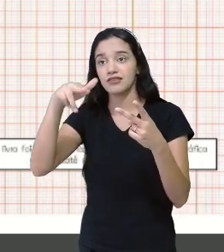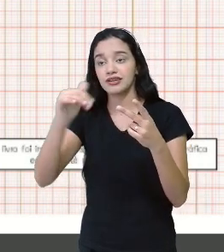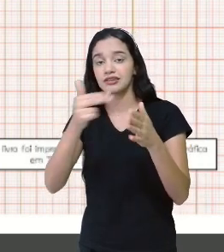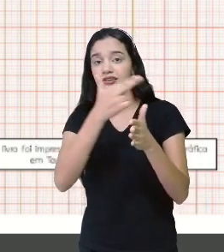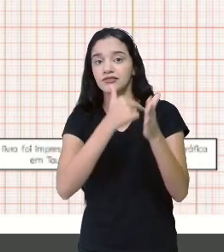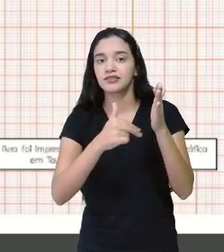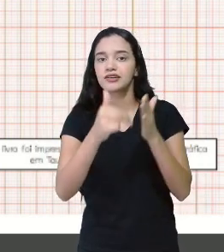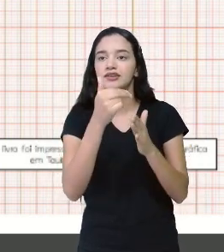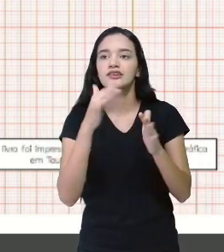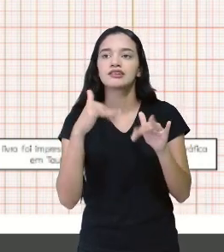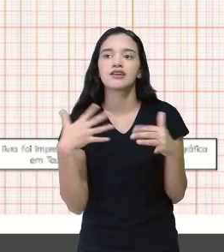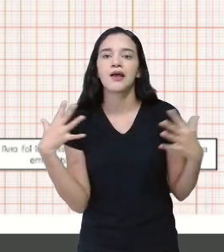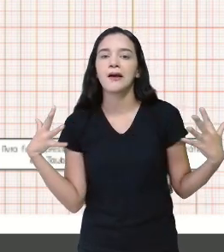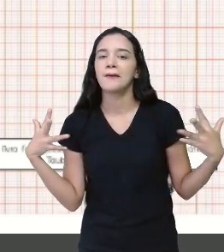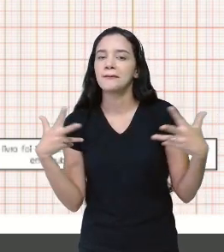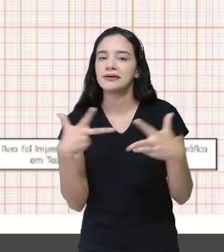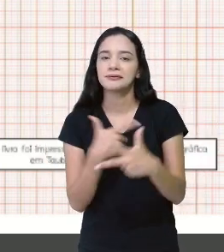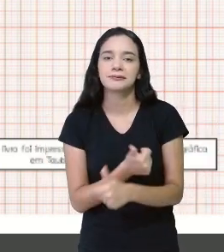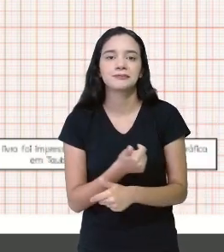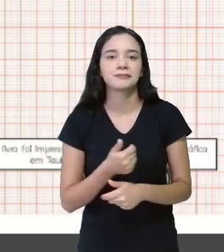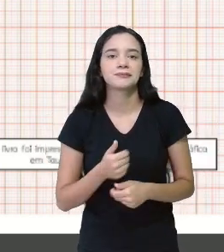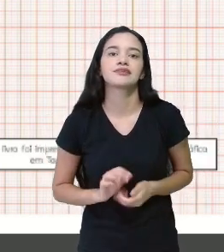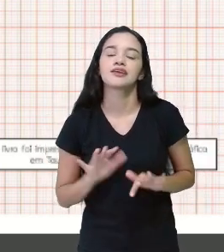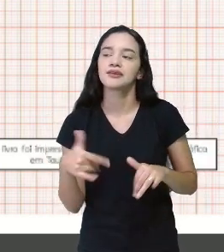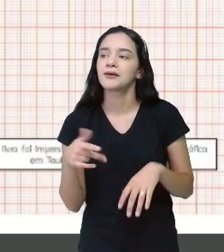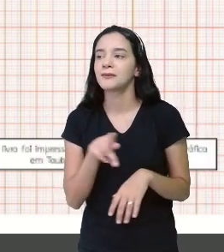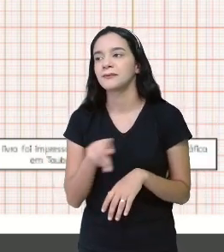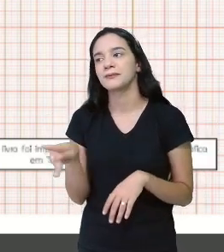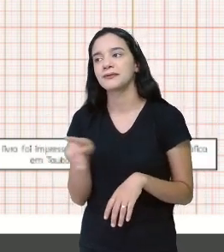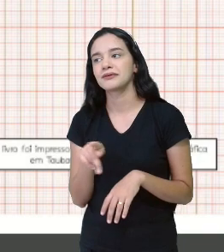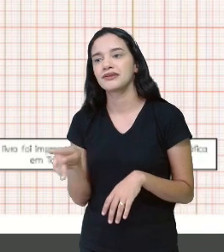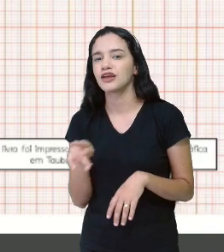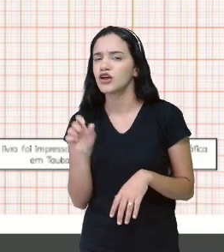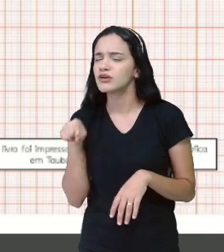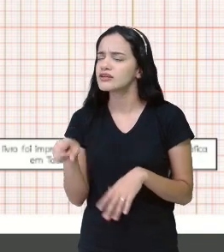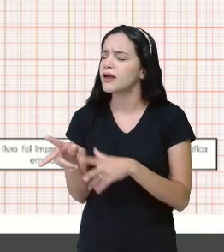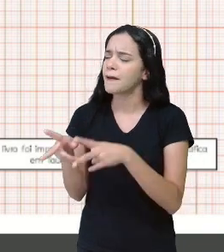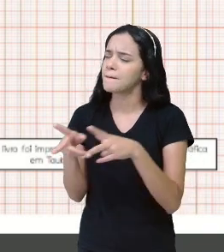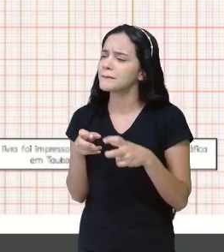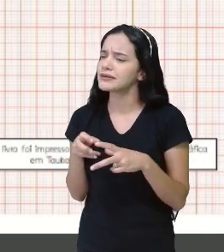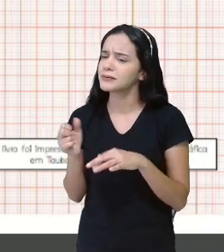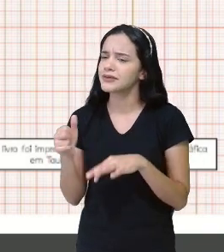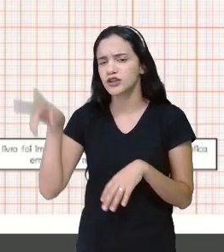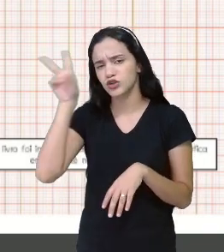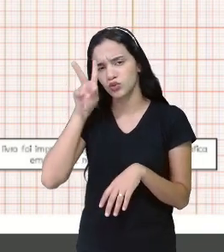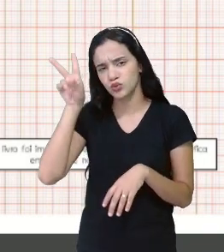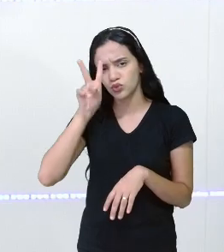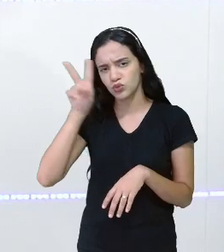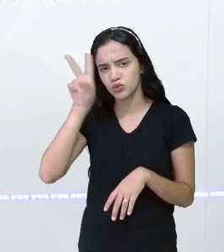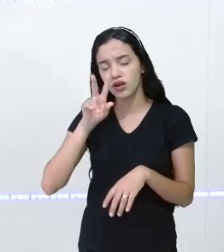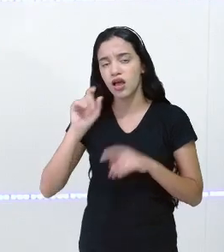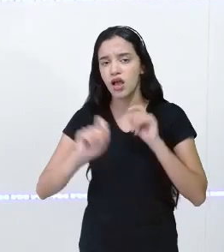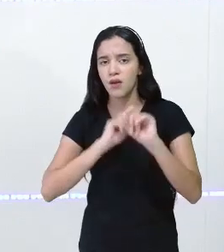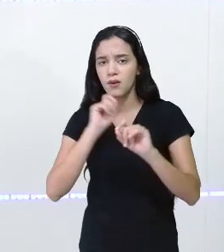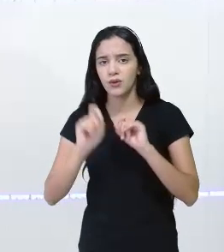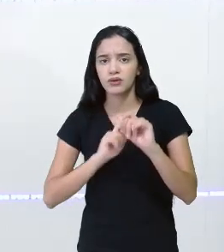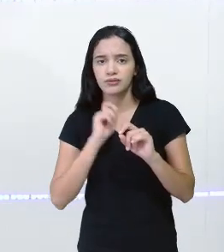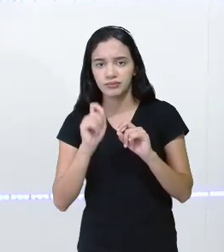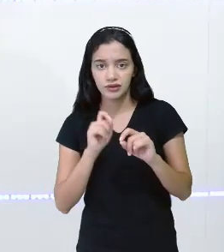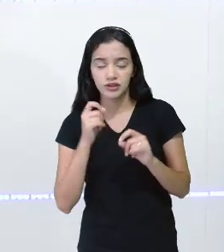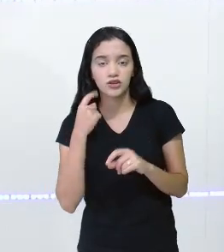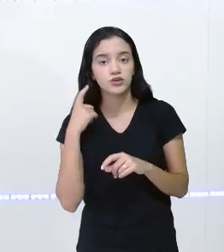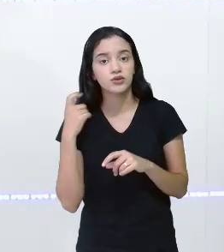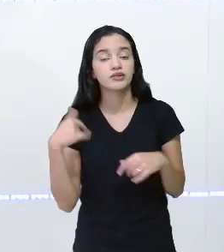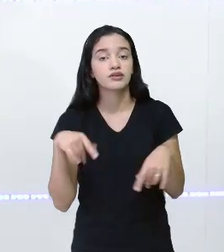maravilhosos. Professora Esther, você percebeu que a história todinha é formada por